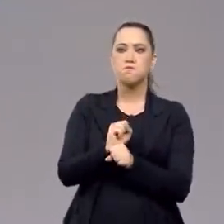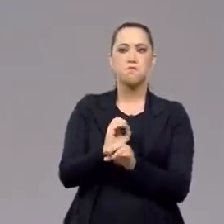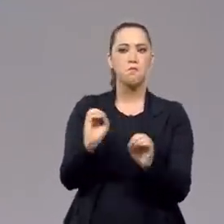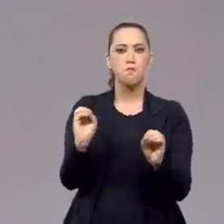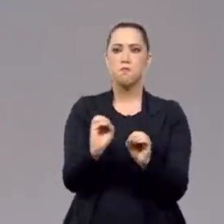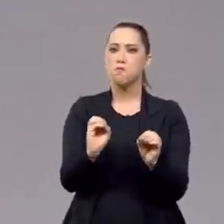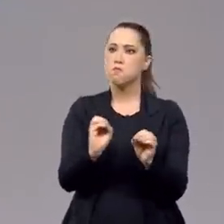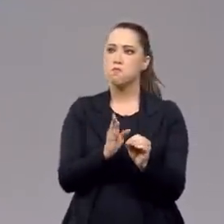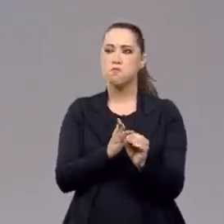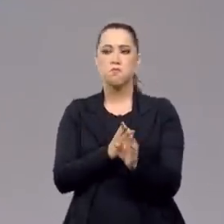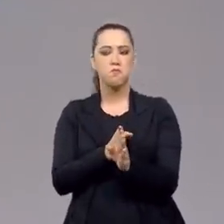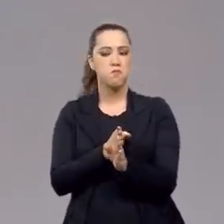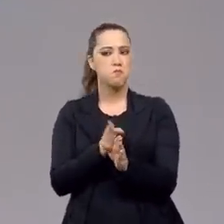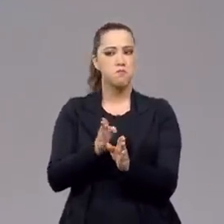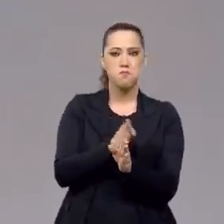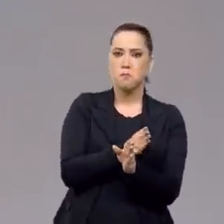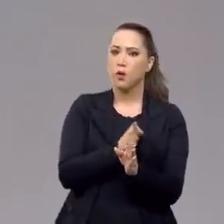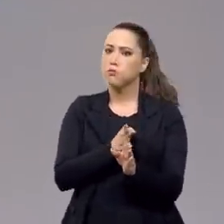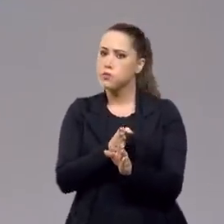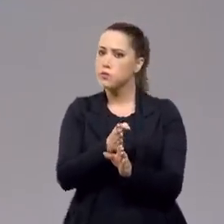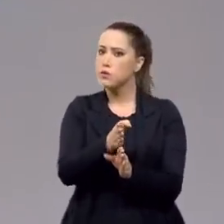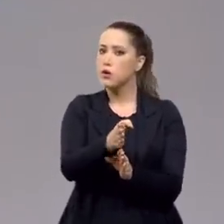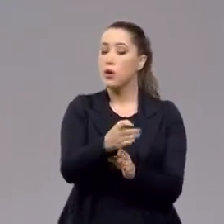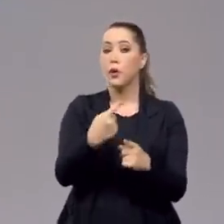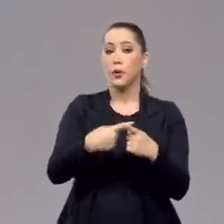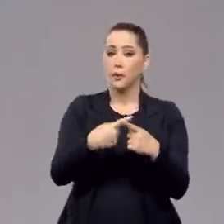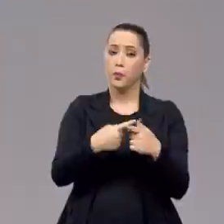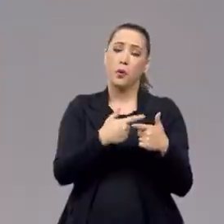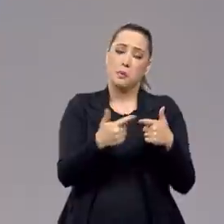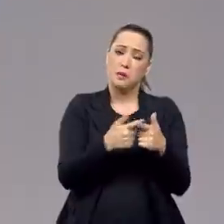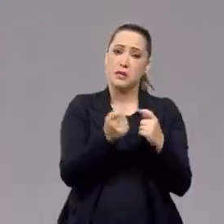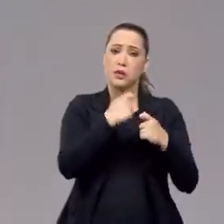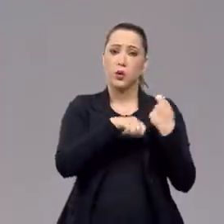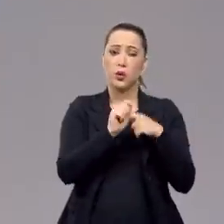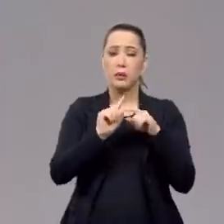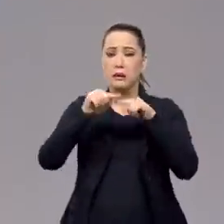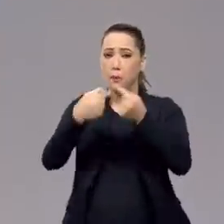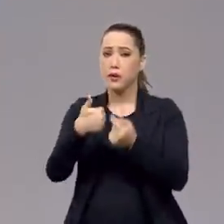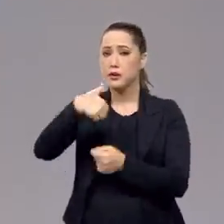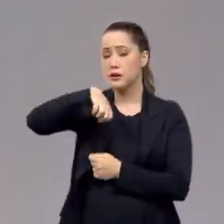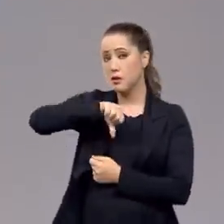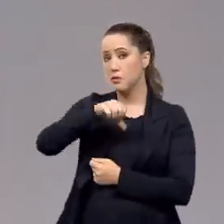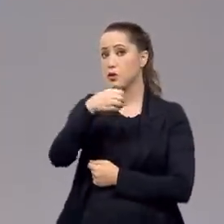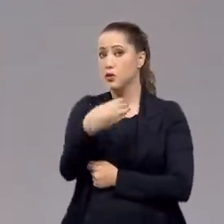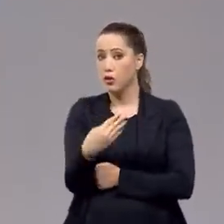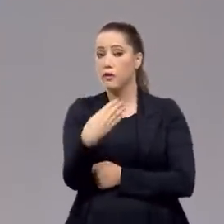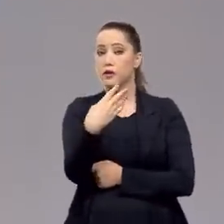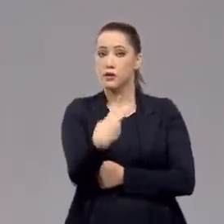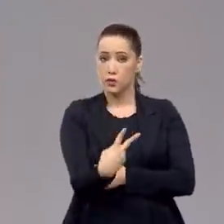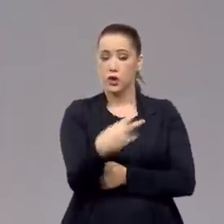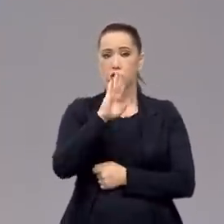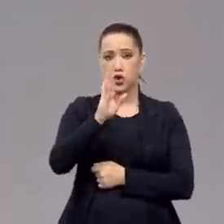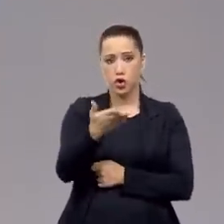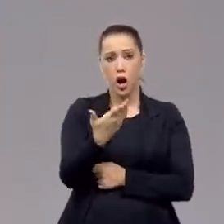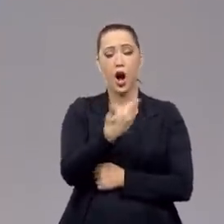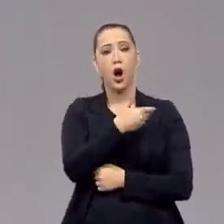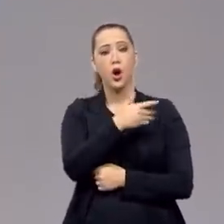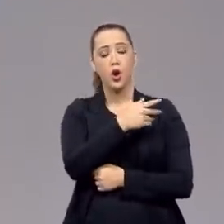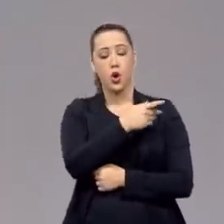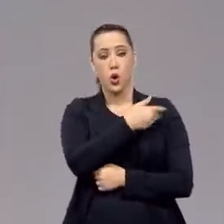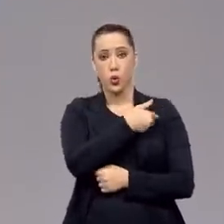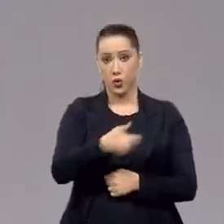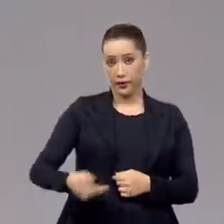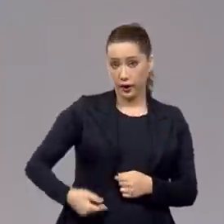muito em razão de questões econômicas. Só em 1942, já no então governo Getúlio Vargas,